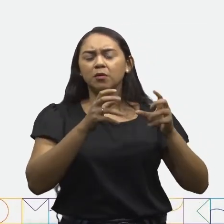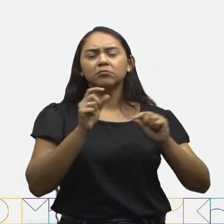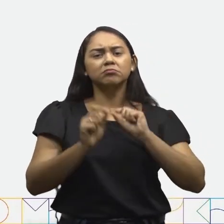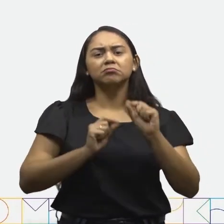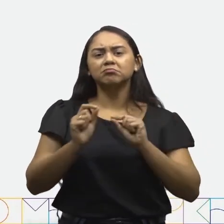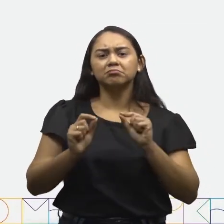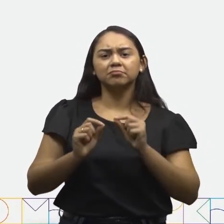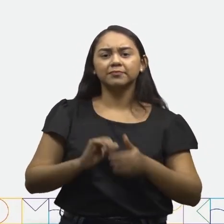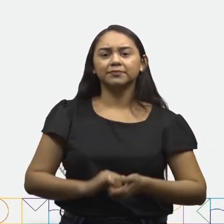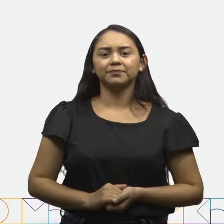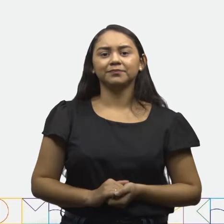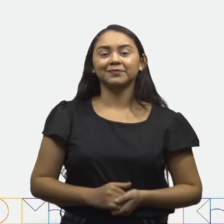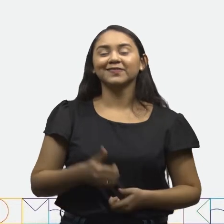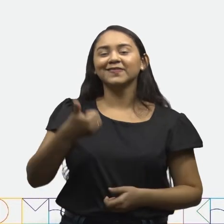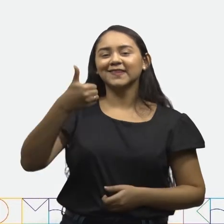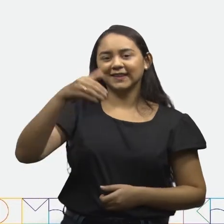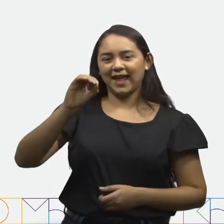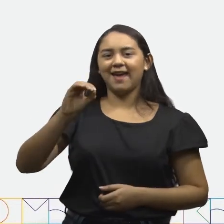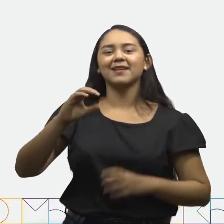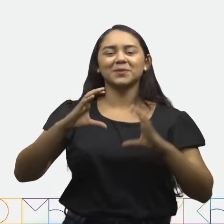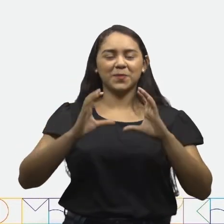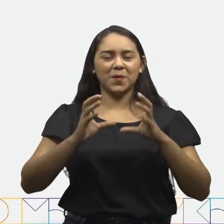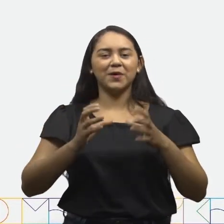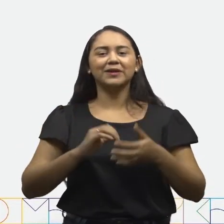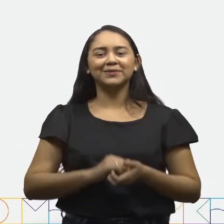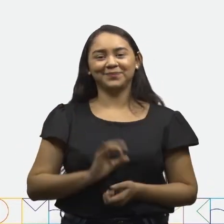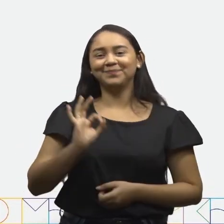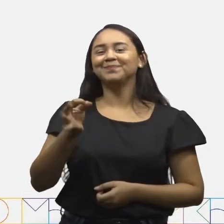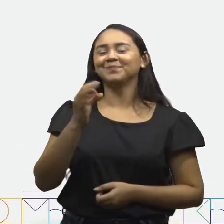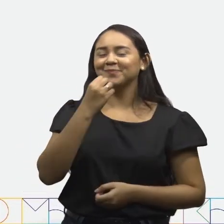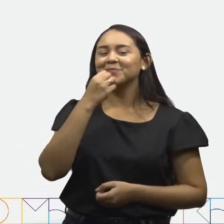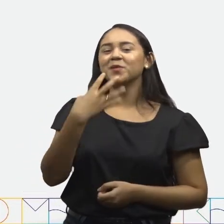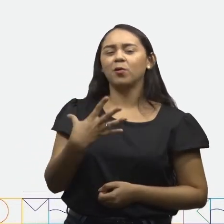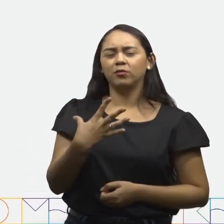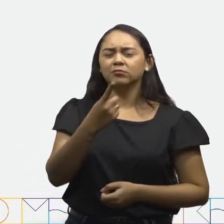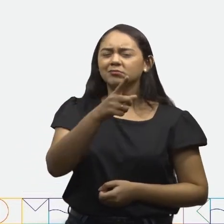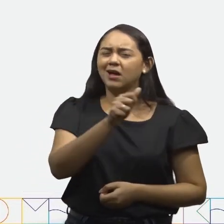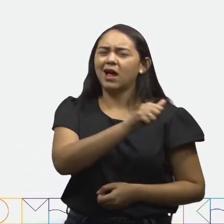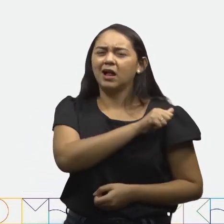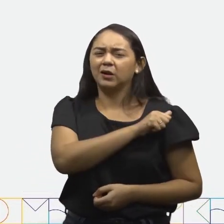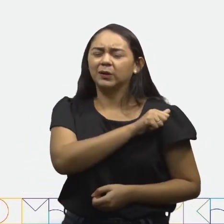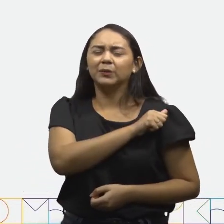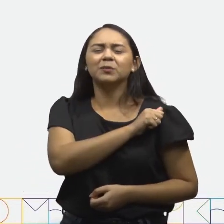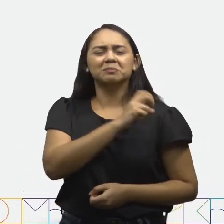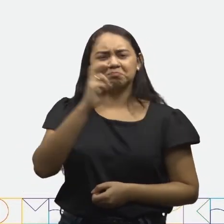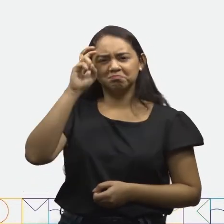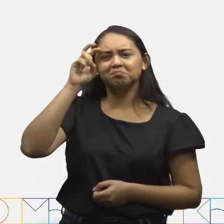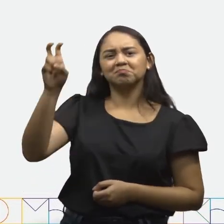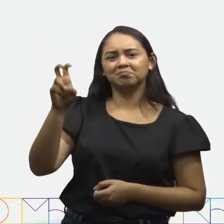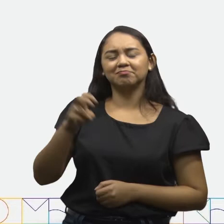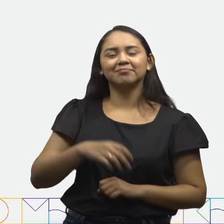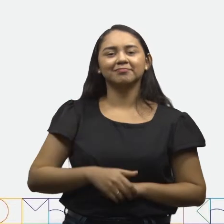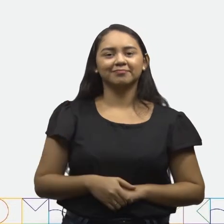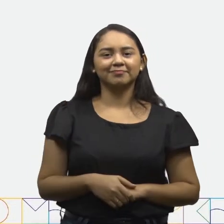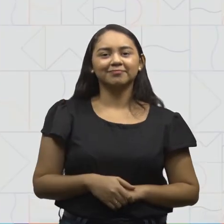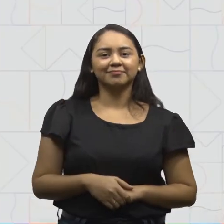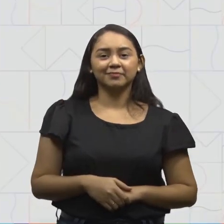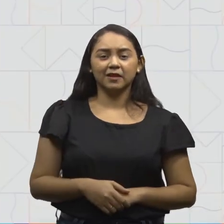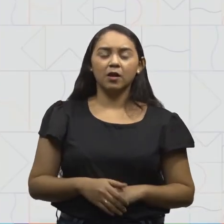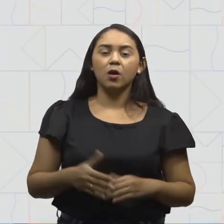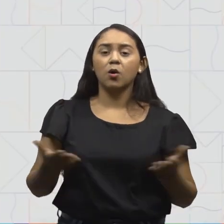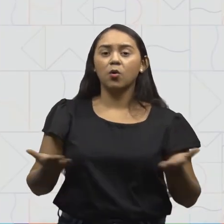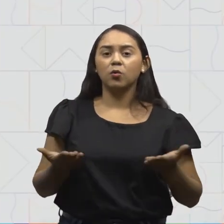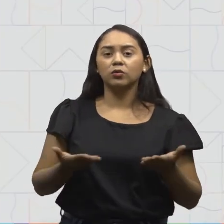dobro de 5 é 10. Muito bem! Você é um aluno muito esperto.